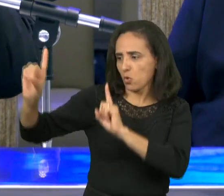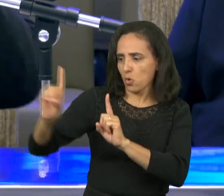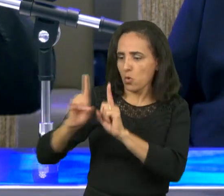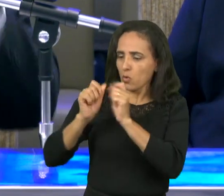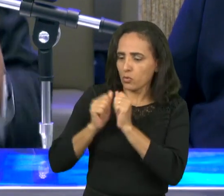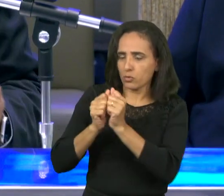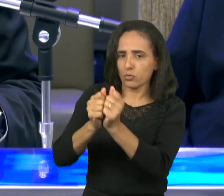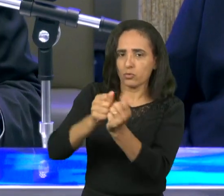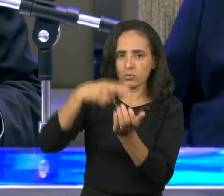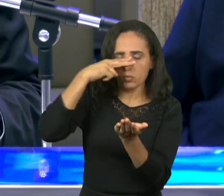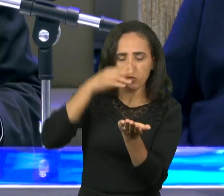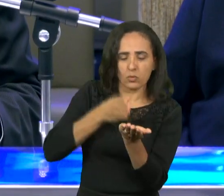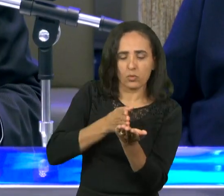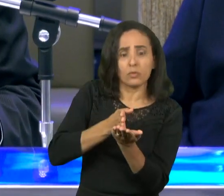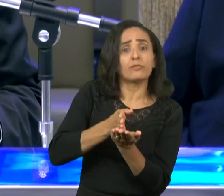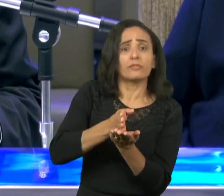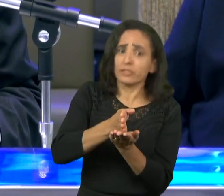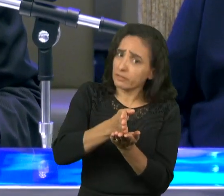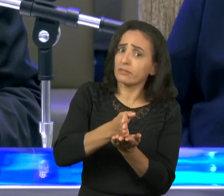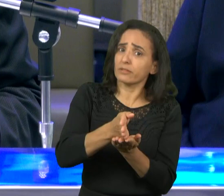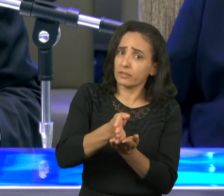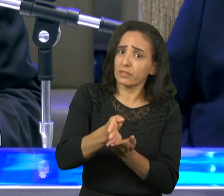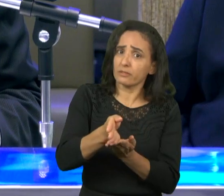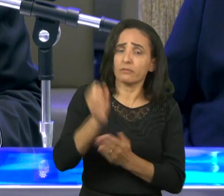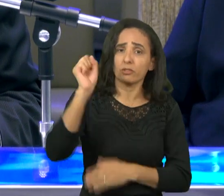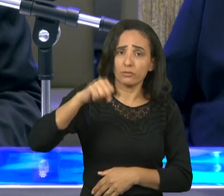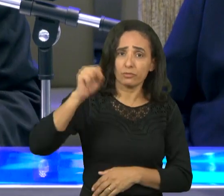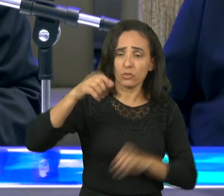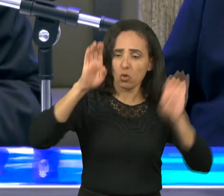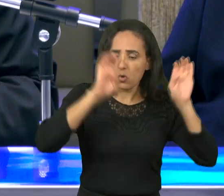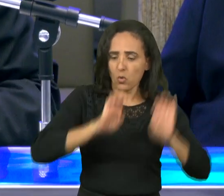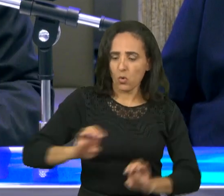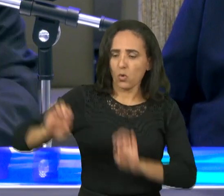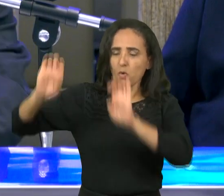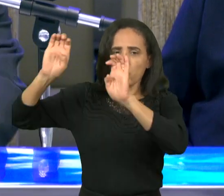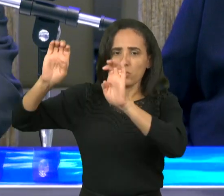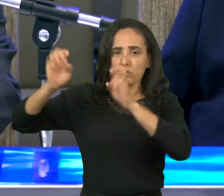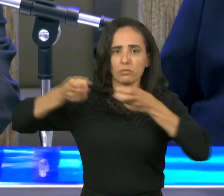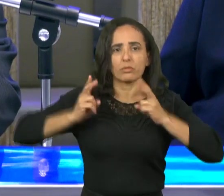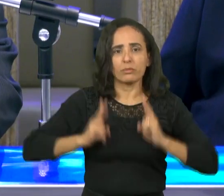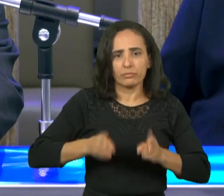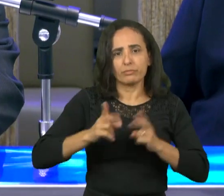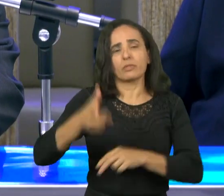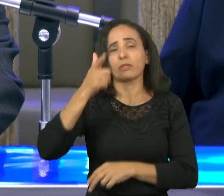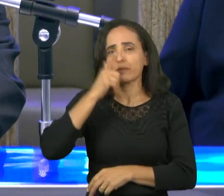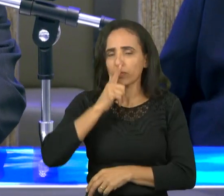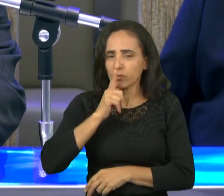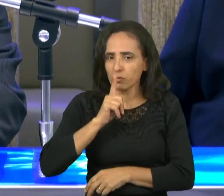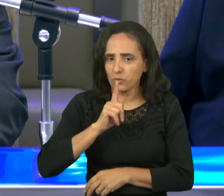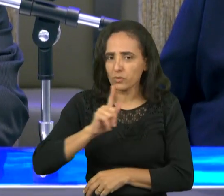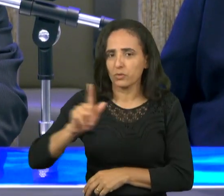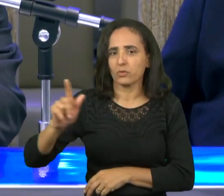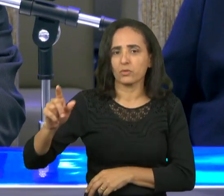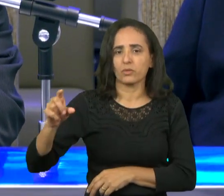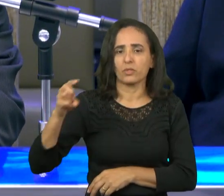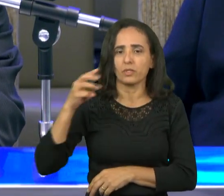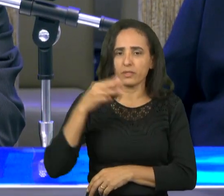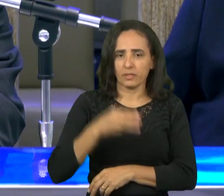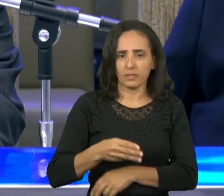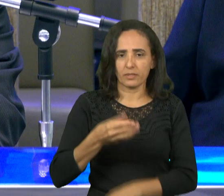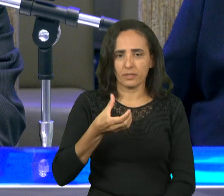rema ao contrário não Senhor e Enoque durante ele conseguiu os 365